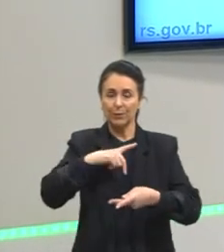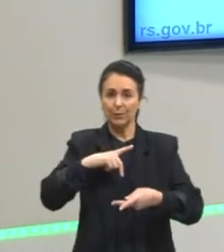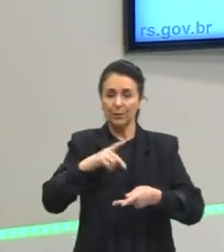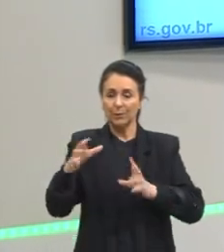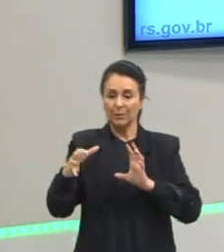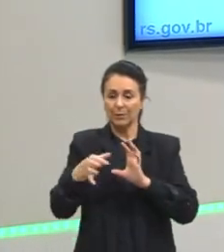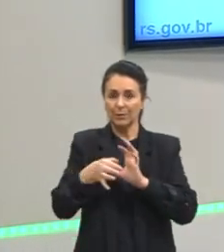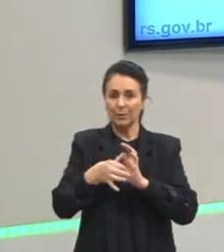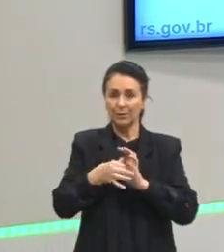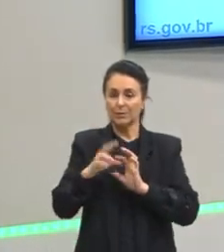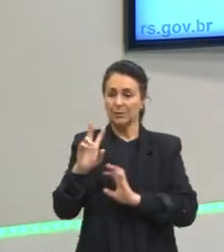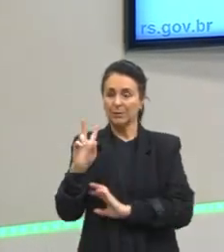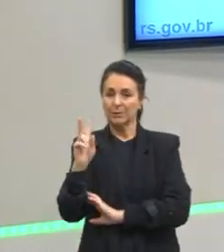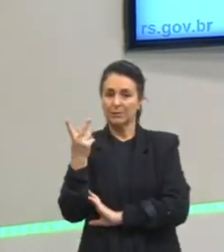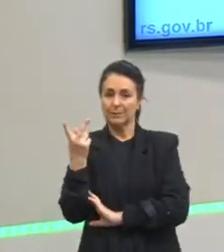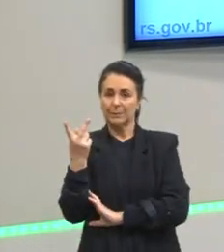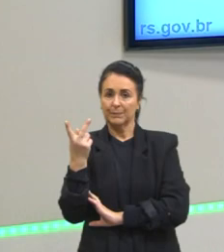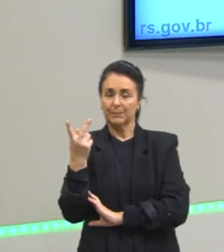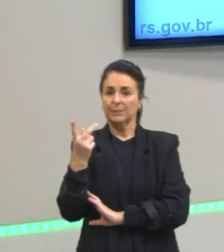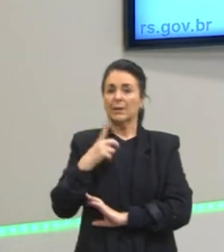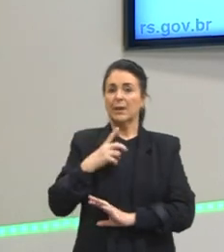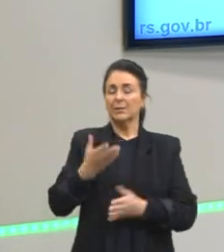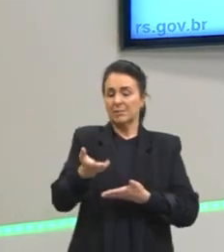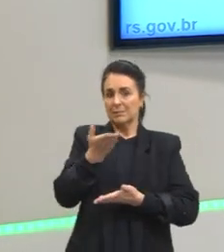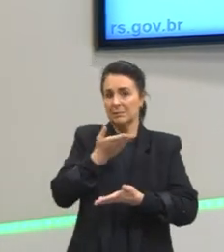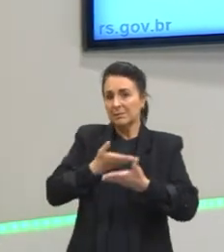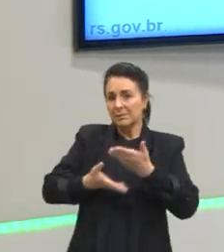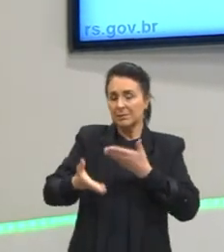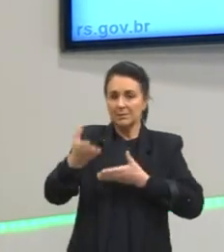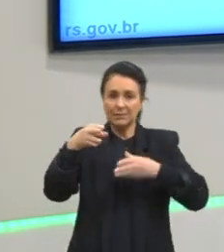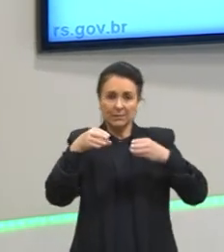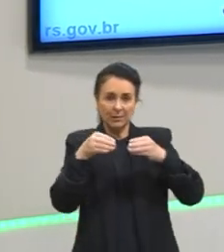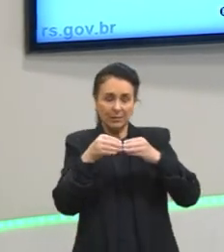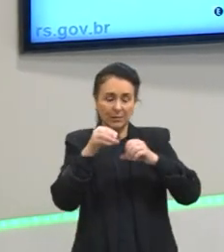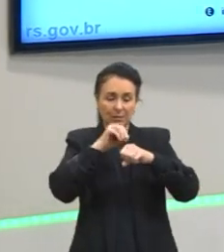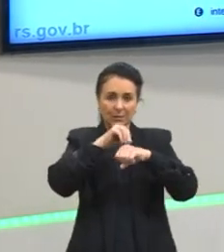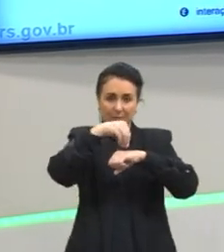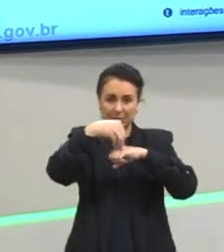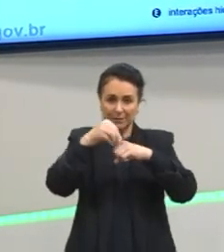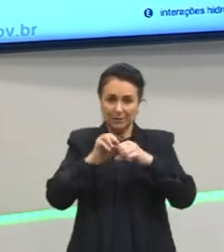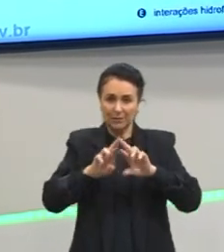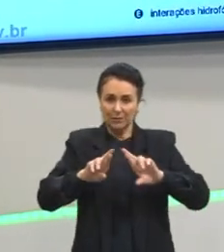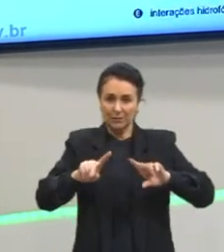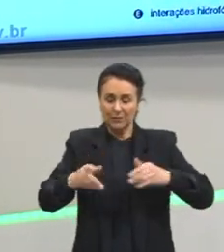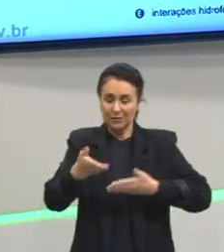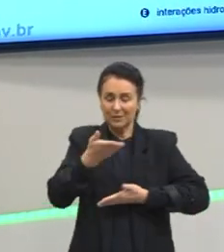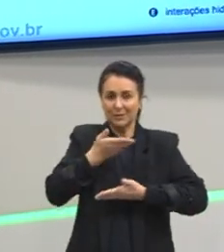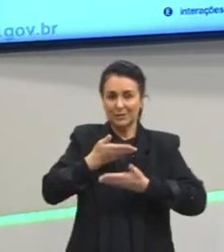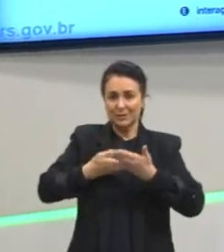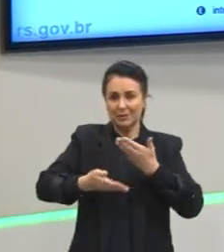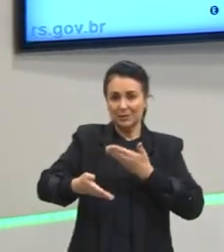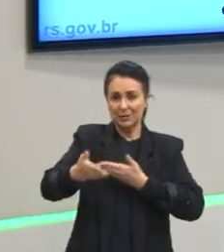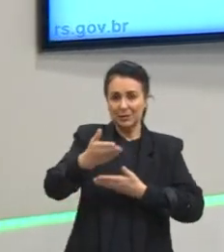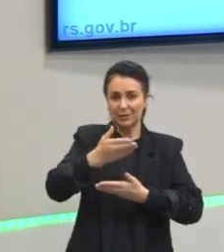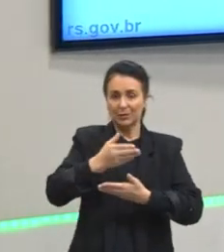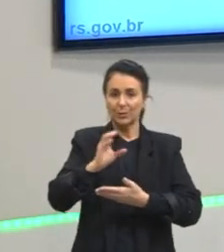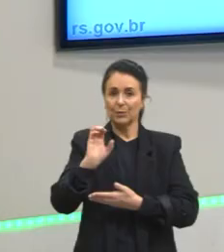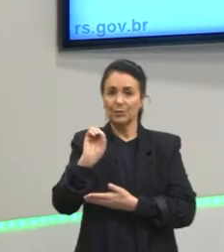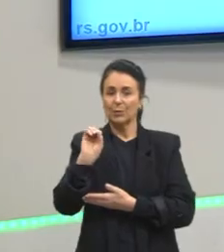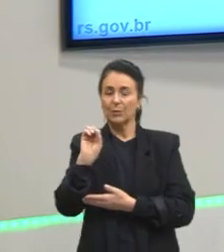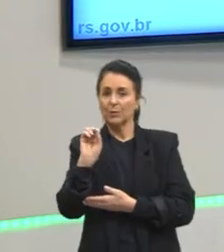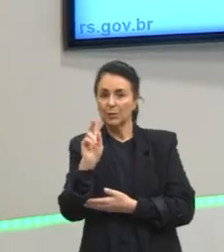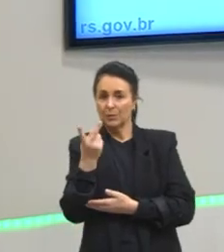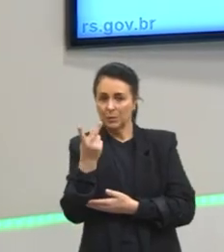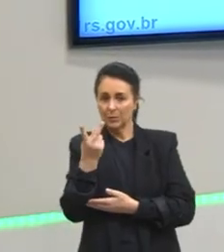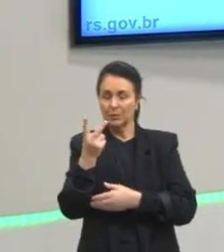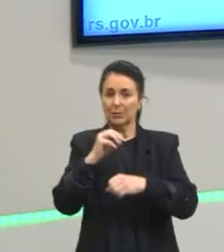hidrogênio, tá? Essas interações de grupos de moléculas diferentes, interagindo com o hidrogênio da